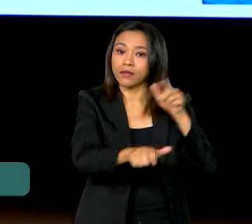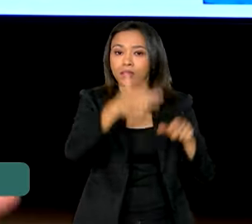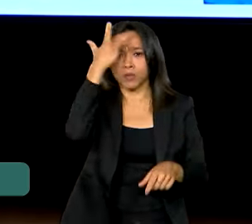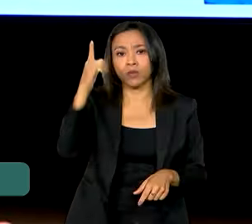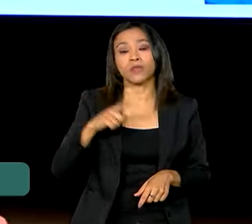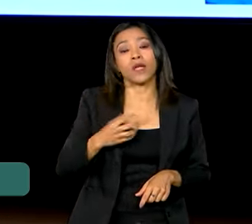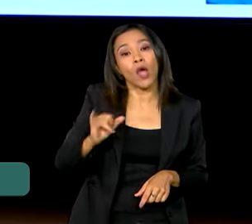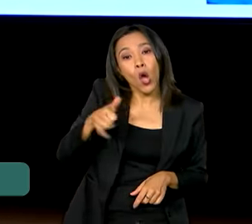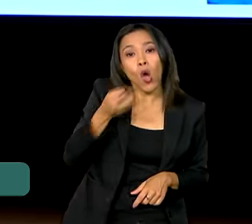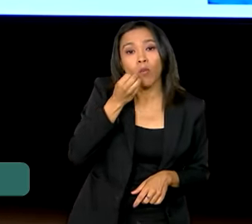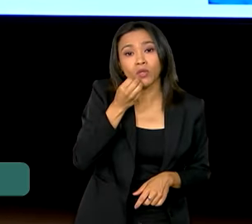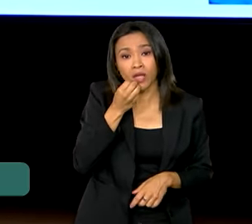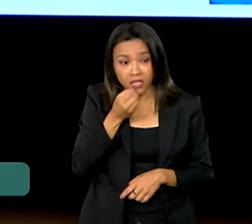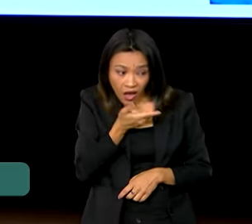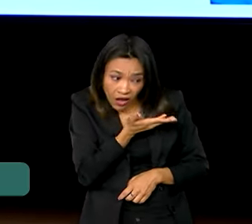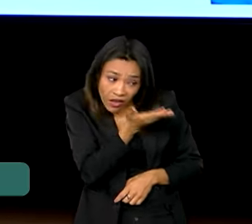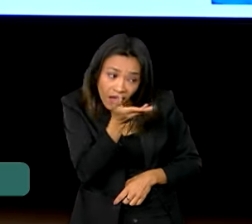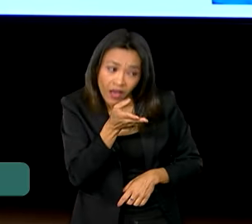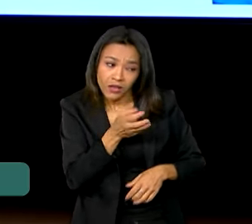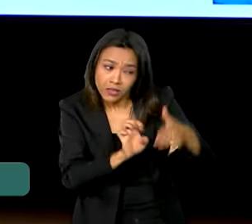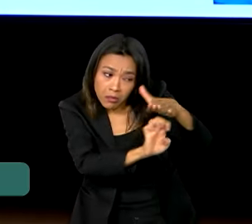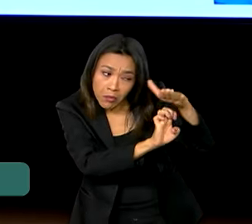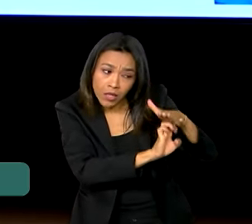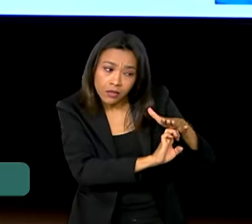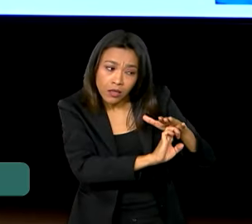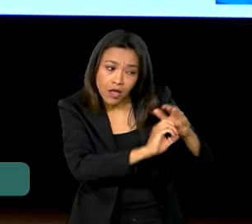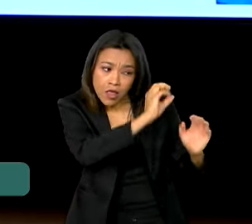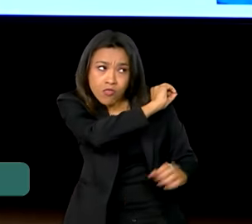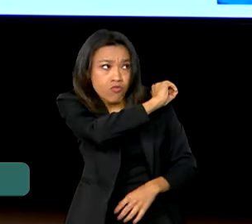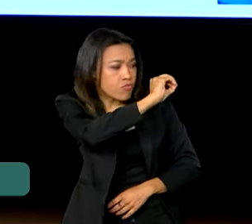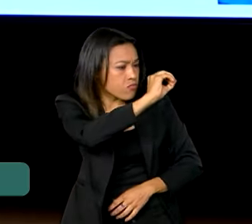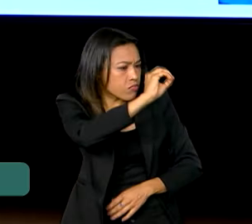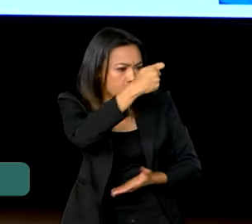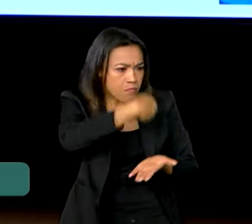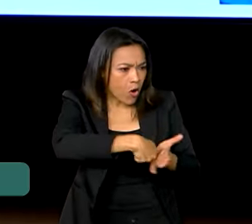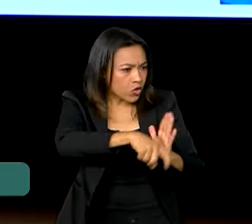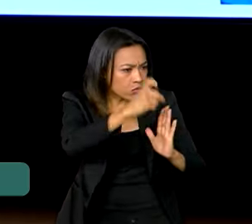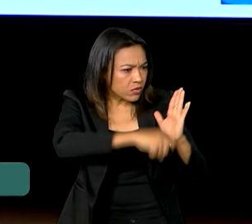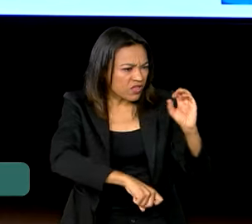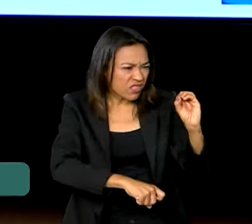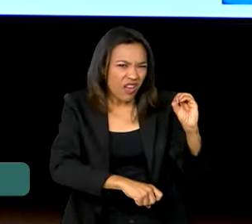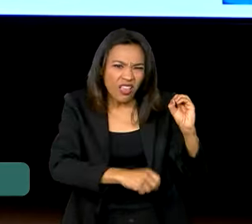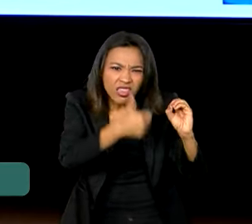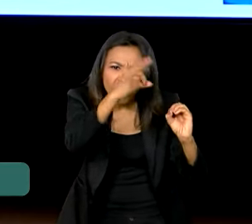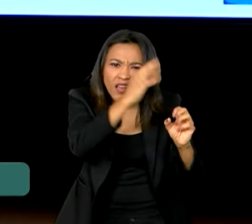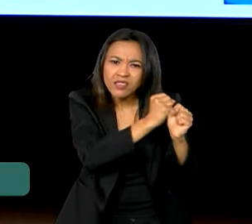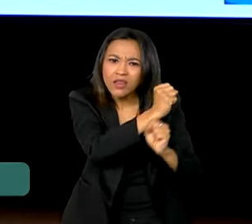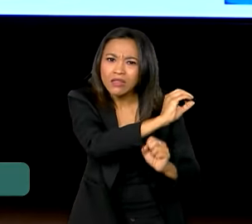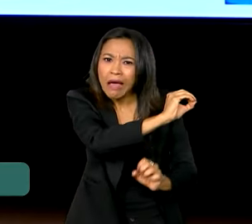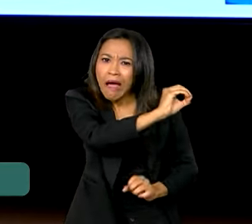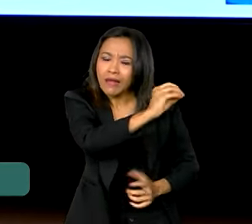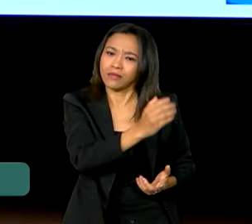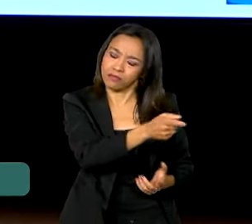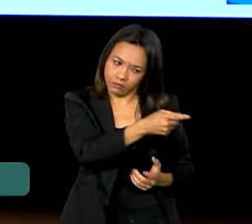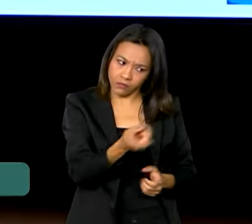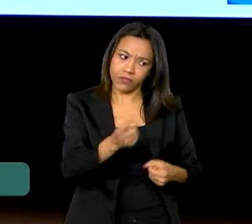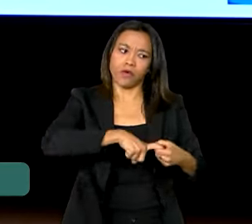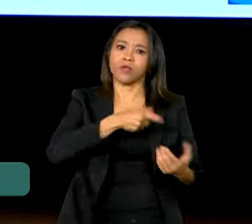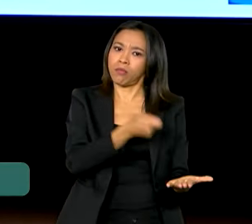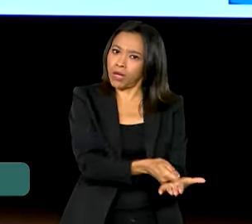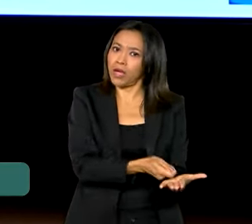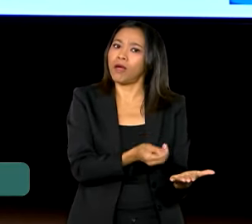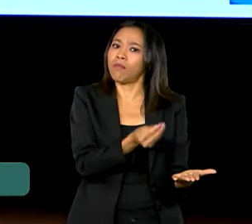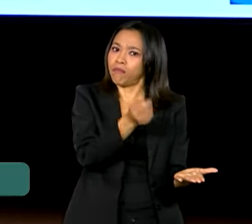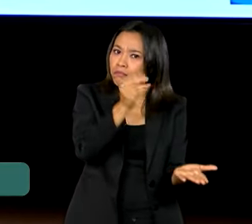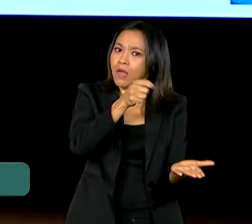aqueles que não pagavam impostos, voltem a pagar, porque estão há mais de 10 anos sem pagar impostos. Agora, você deixa uma grande